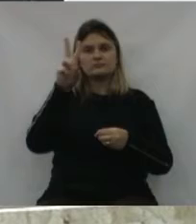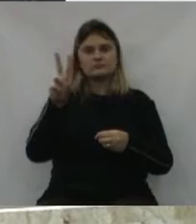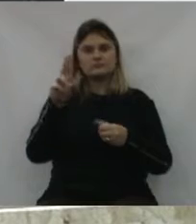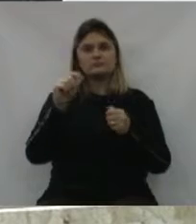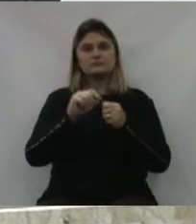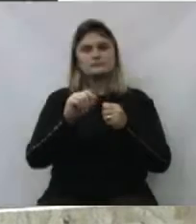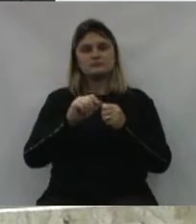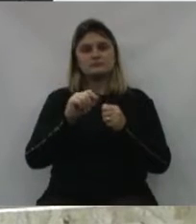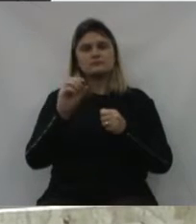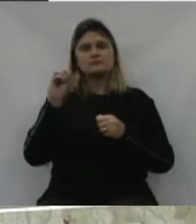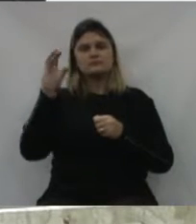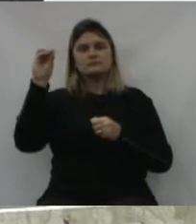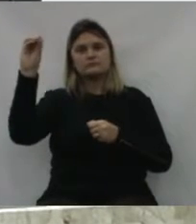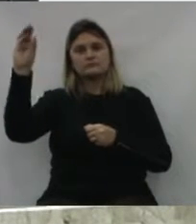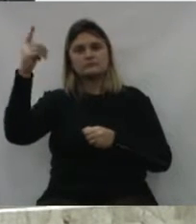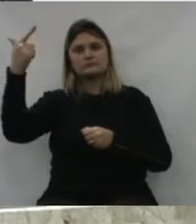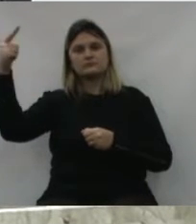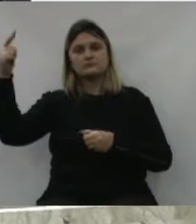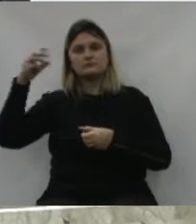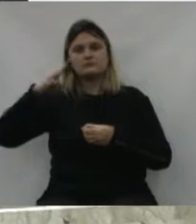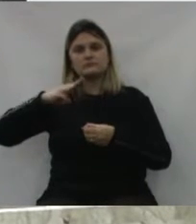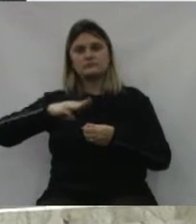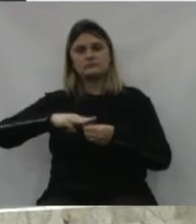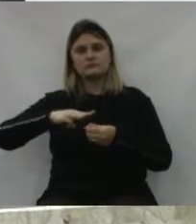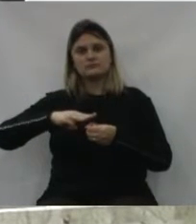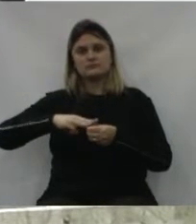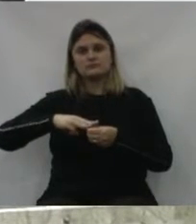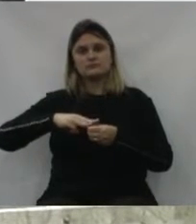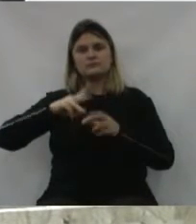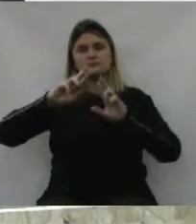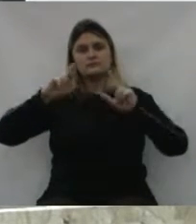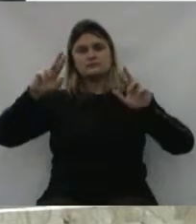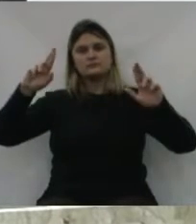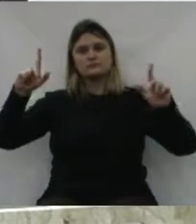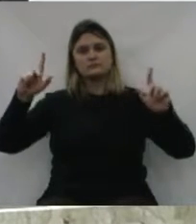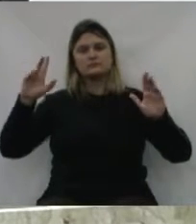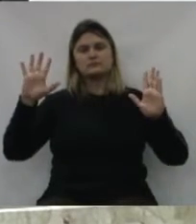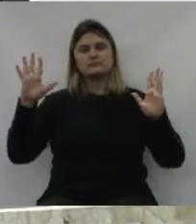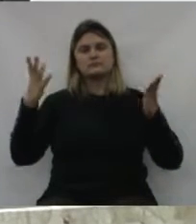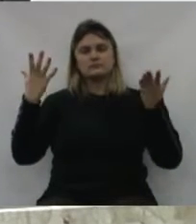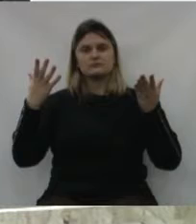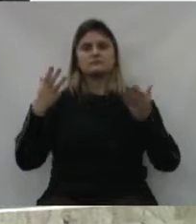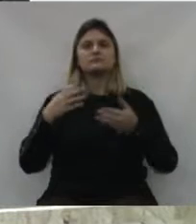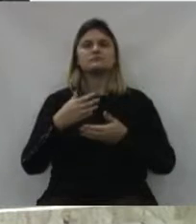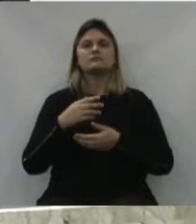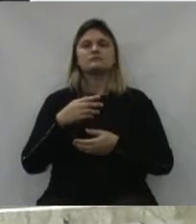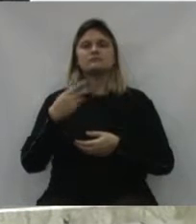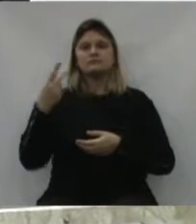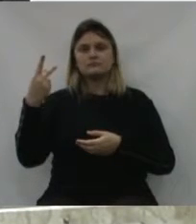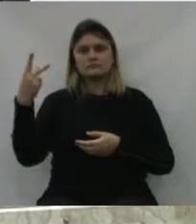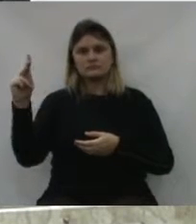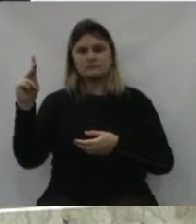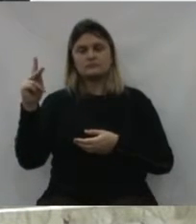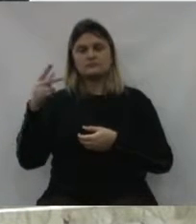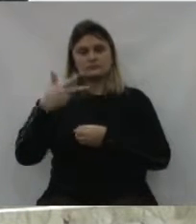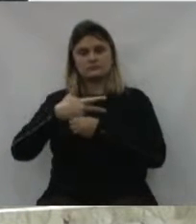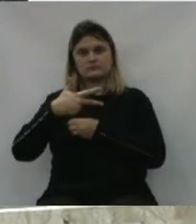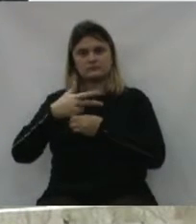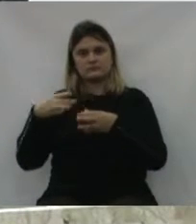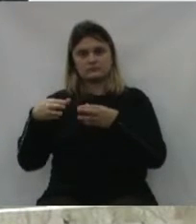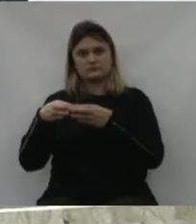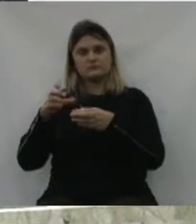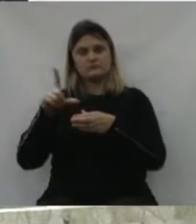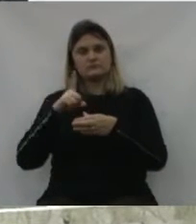município de Nonda Vitória, e que fazem suas viagens fora do município nos mais diversos eventos, e, na verdade, para